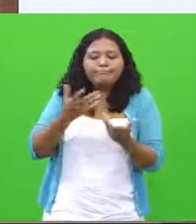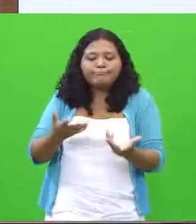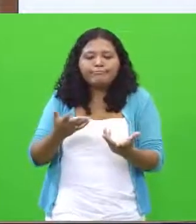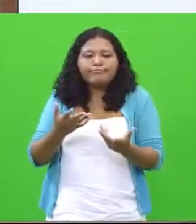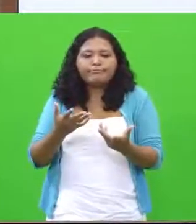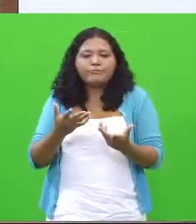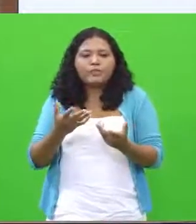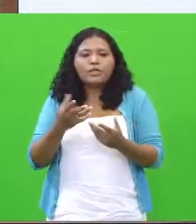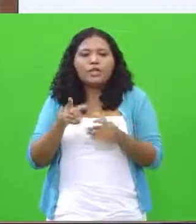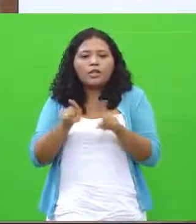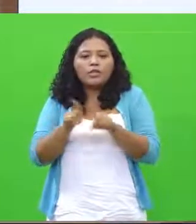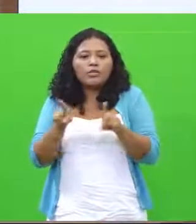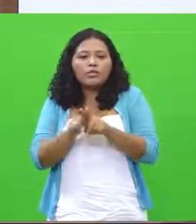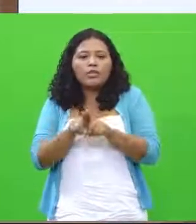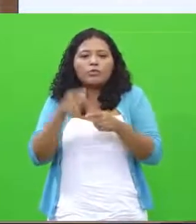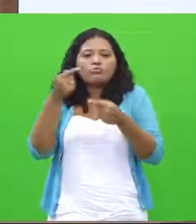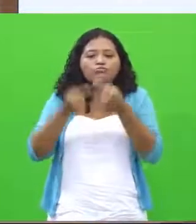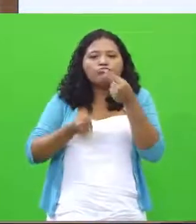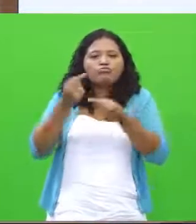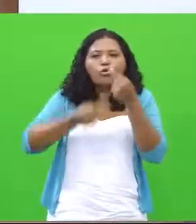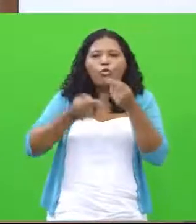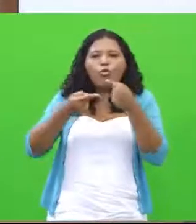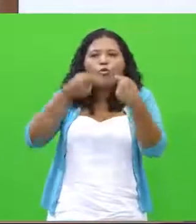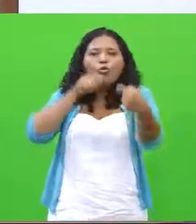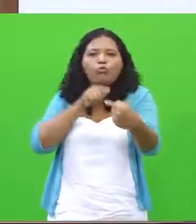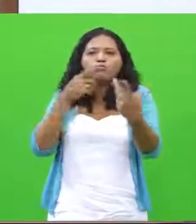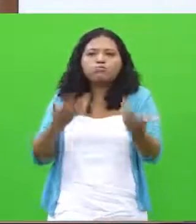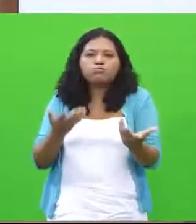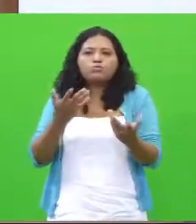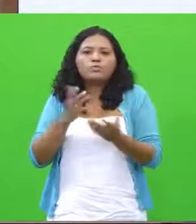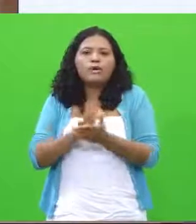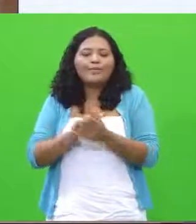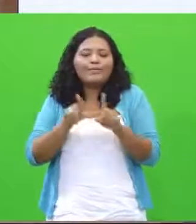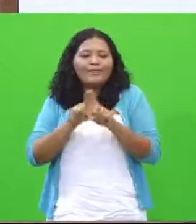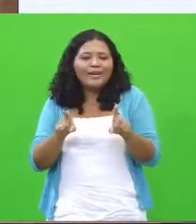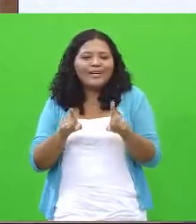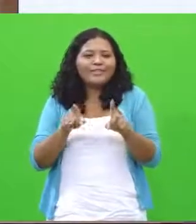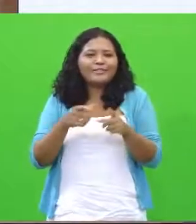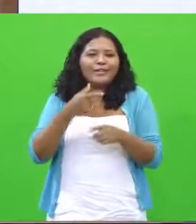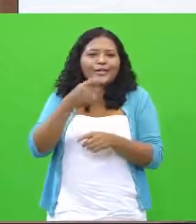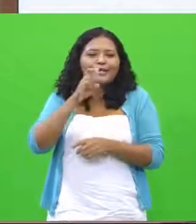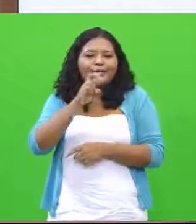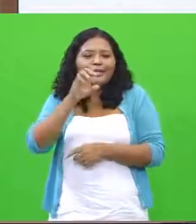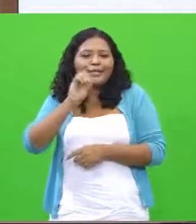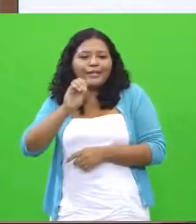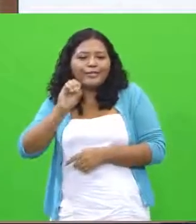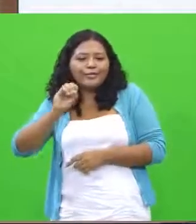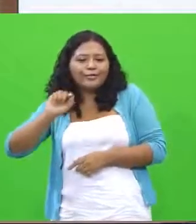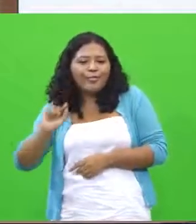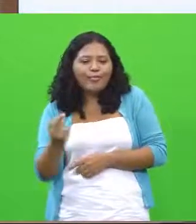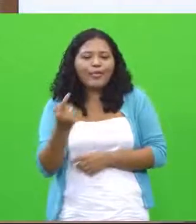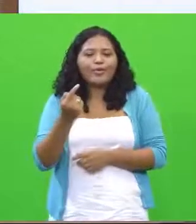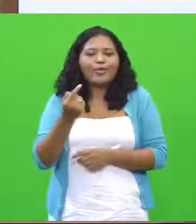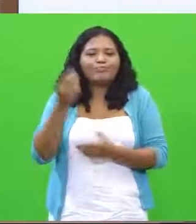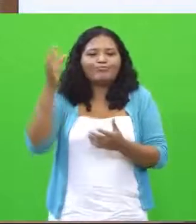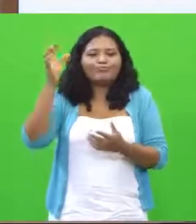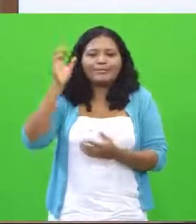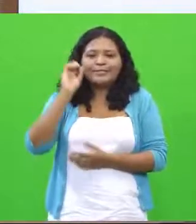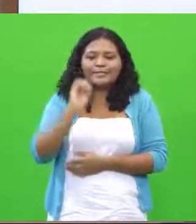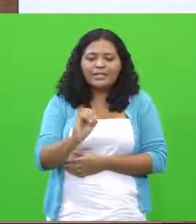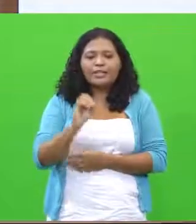intervir sobre. Infelizmente, a maioria, mais de 500 mil zeraram nessa proposta.